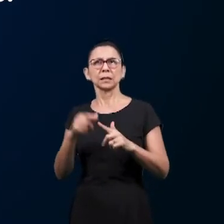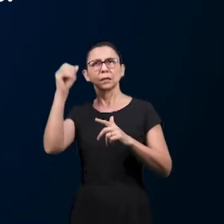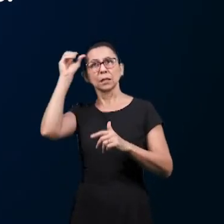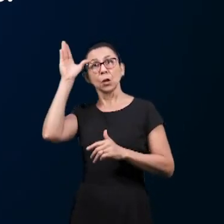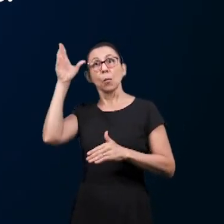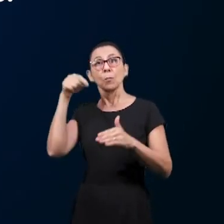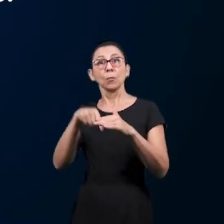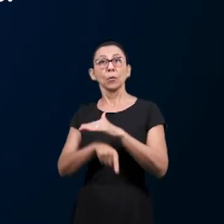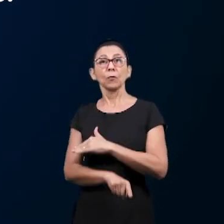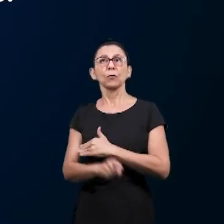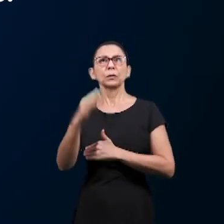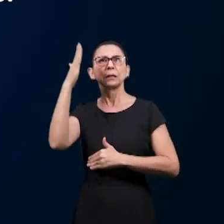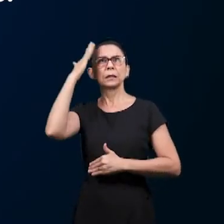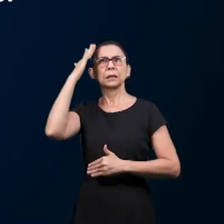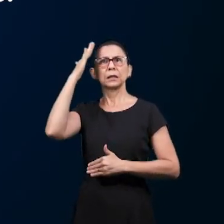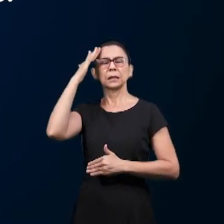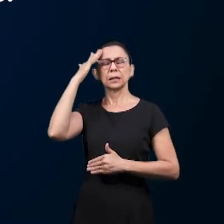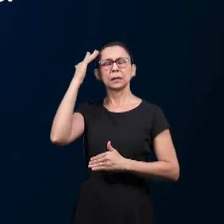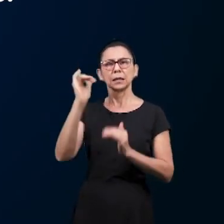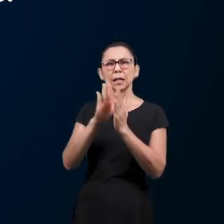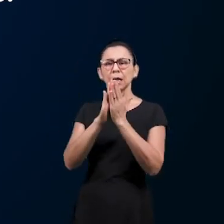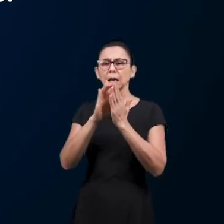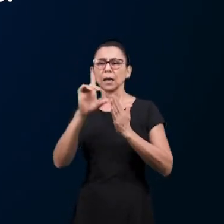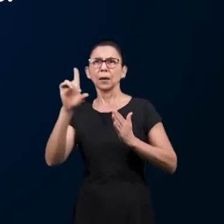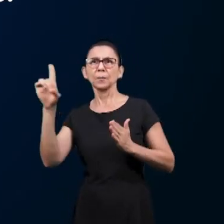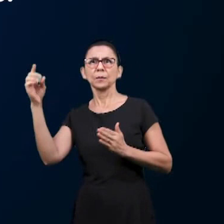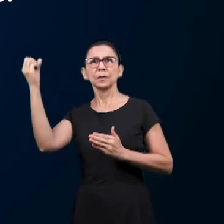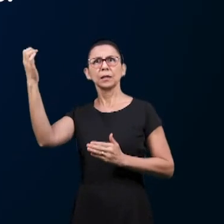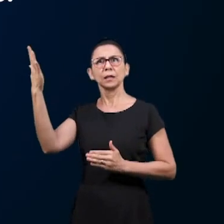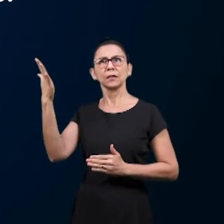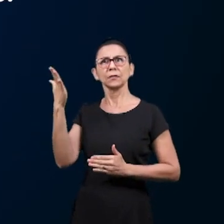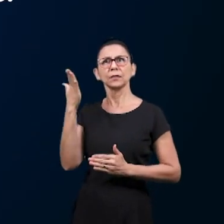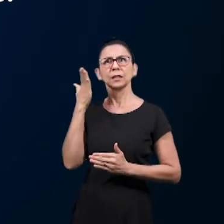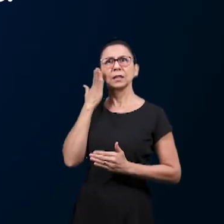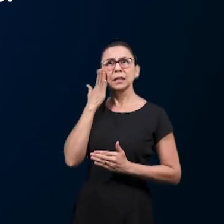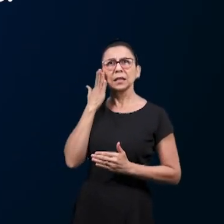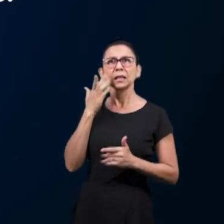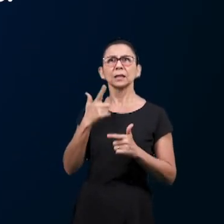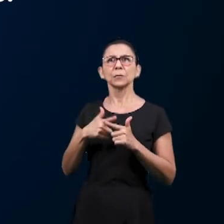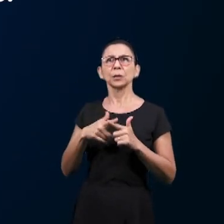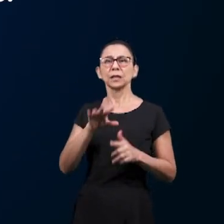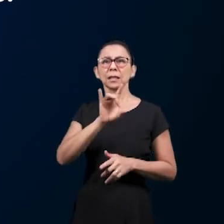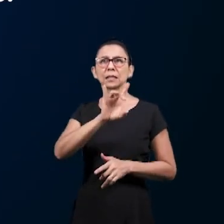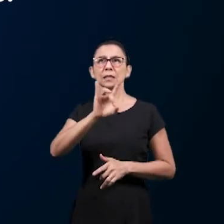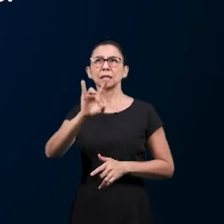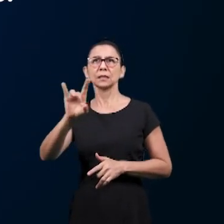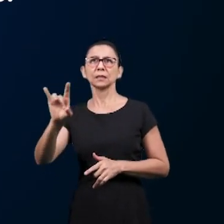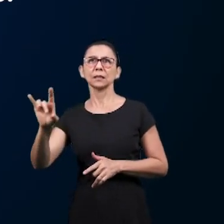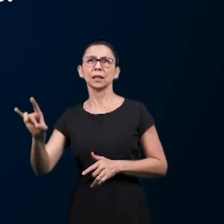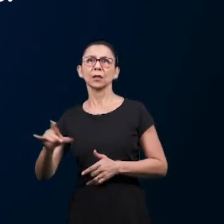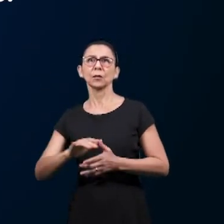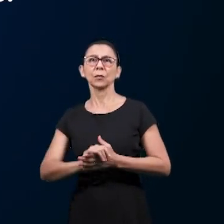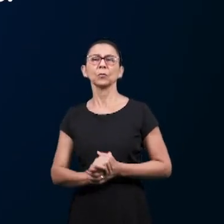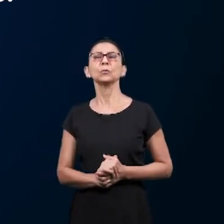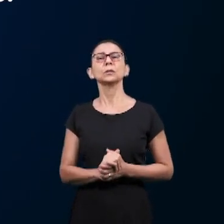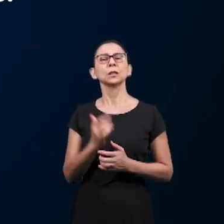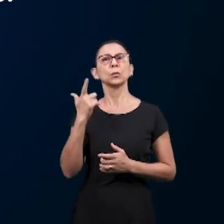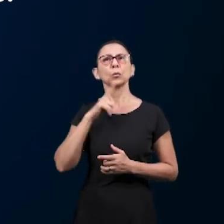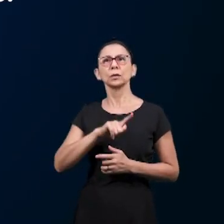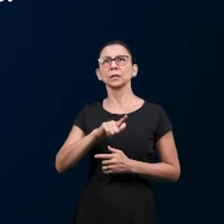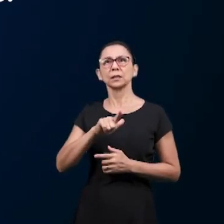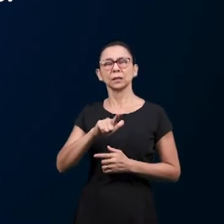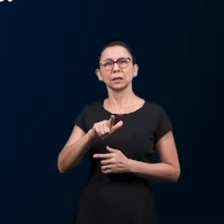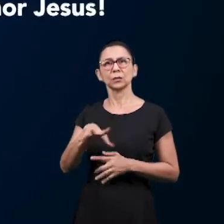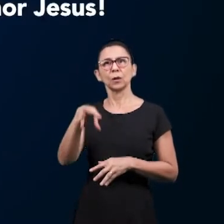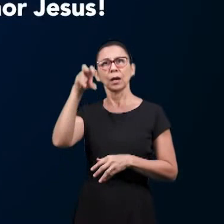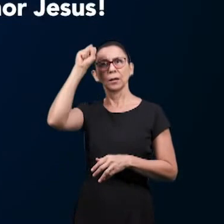têm alcançado maior profundidade do entendimento da Palavra porque em cada aula partilhamos aquilo que cada um tem alcançado